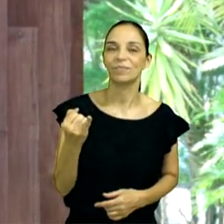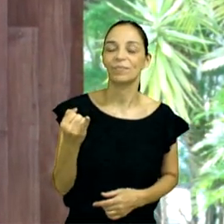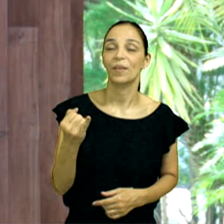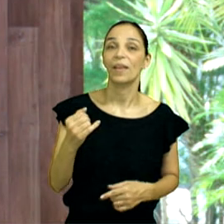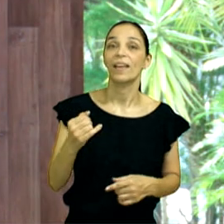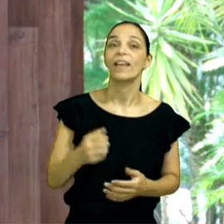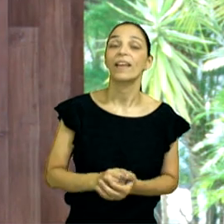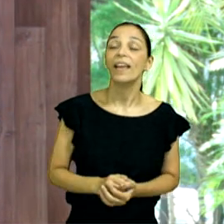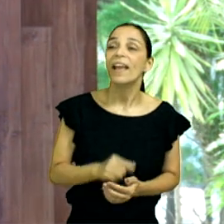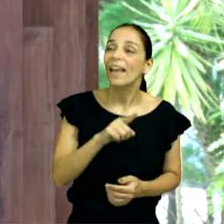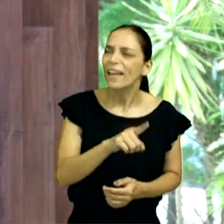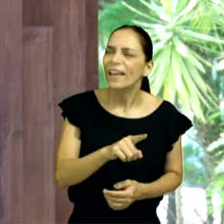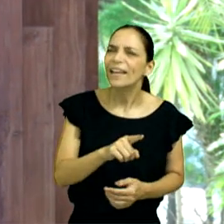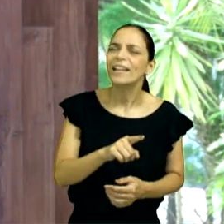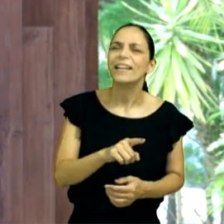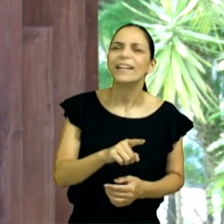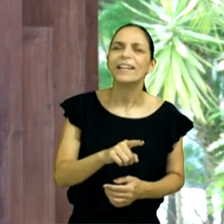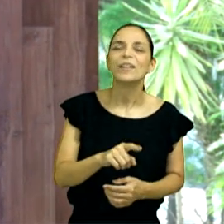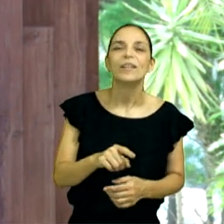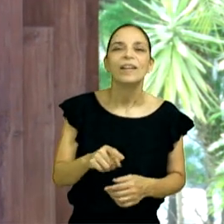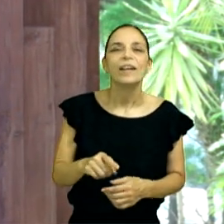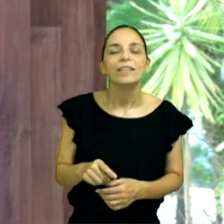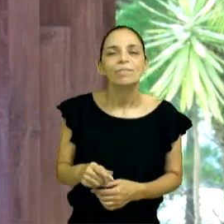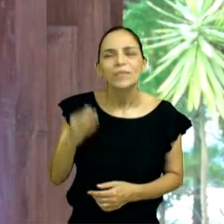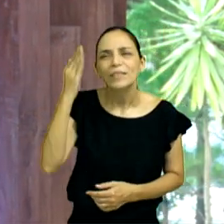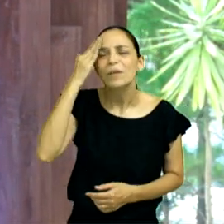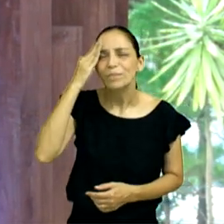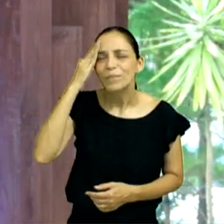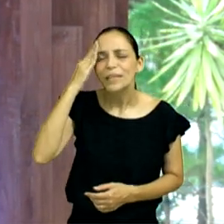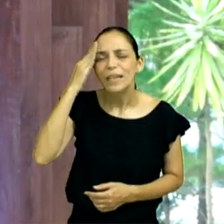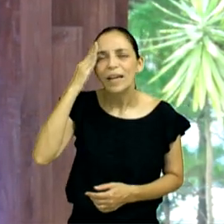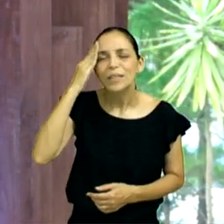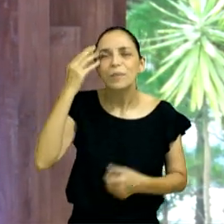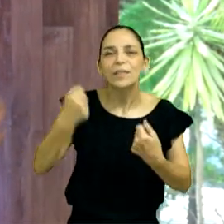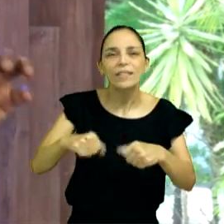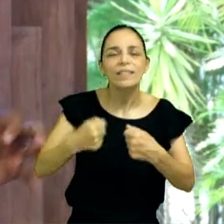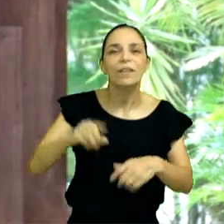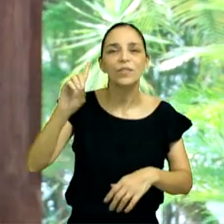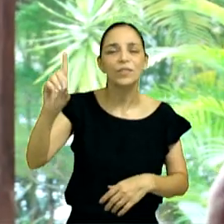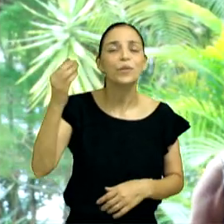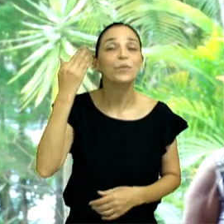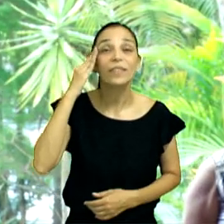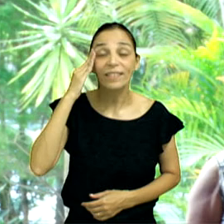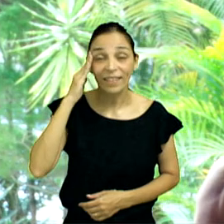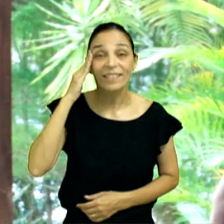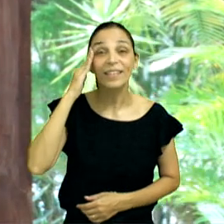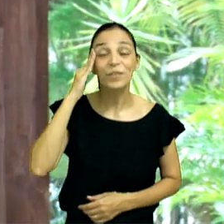mas que teve a humildade de dizer, eu preciso desse Deus, eu entendi,